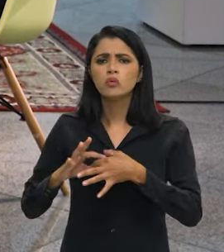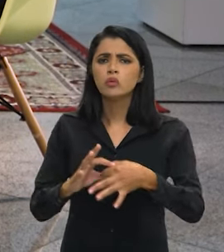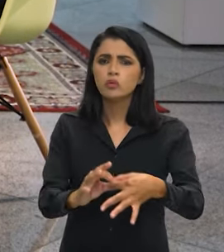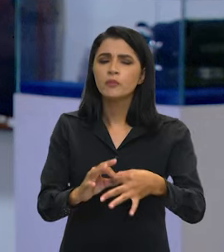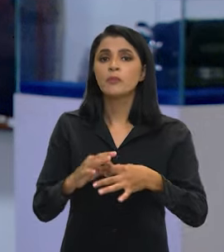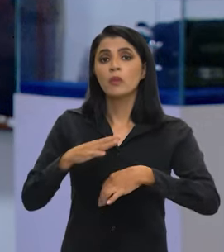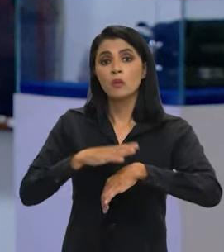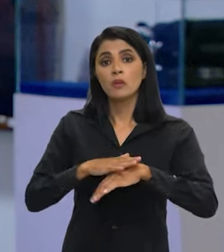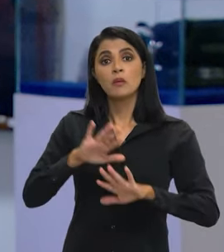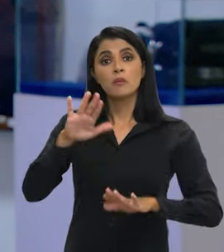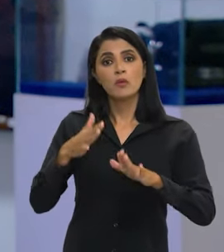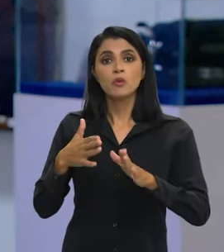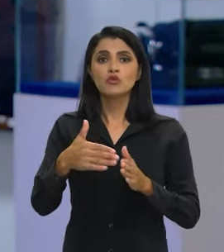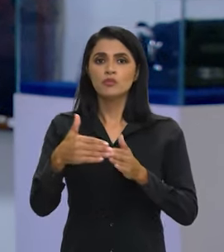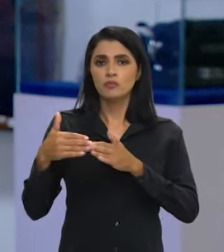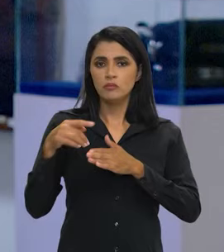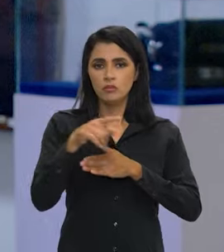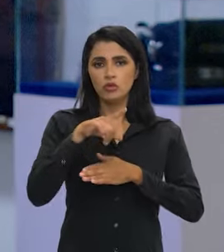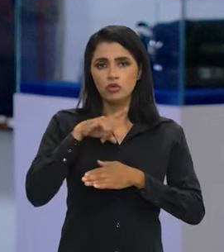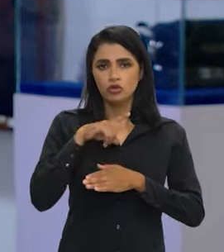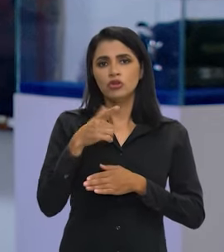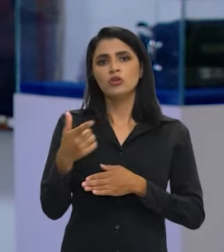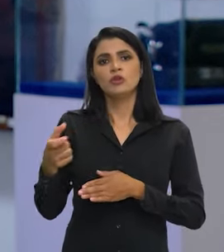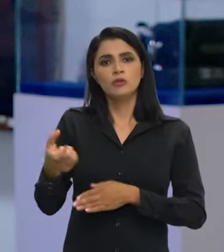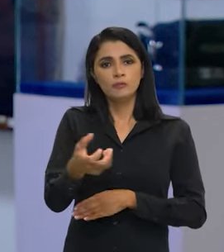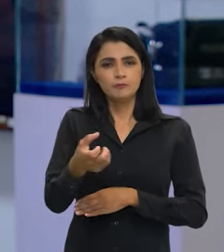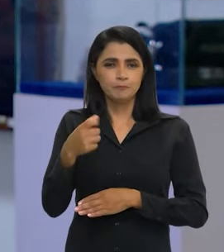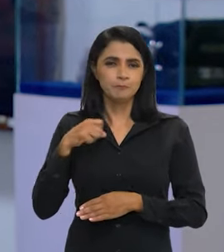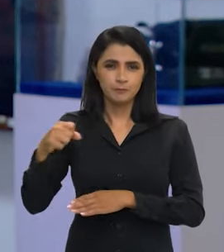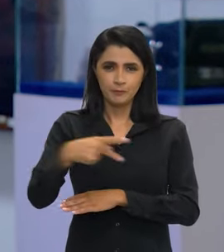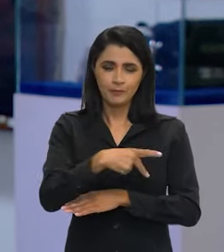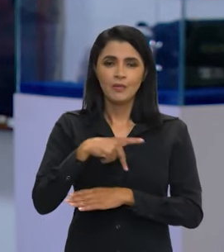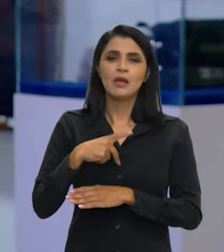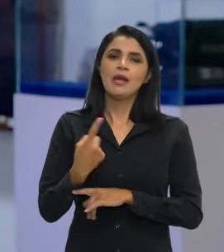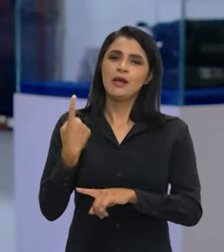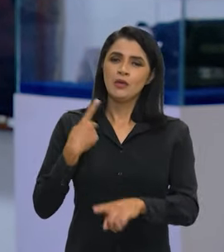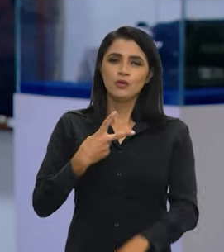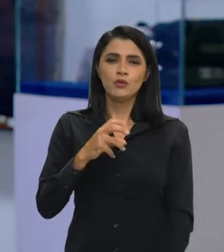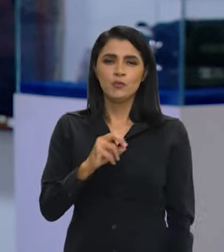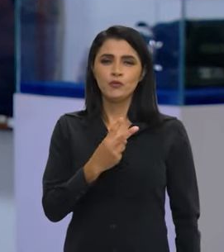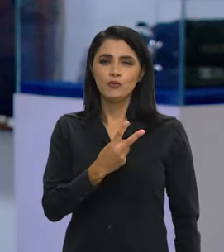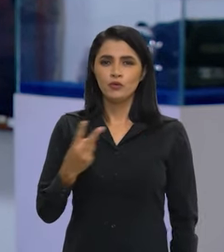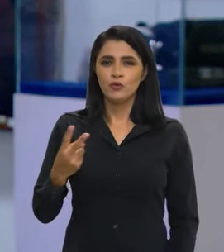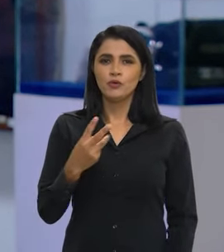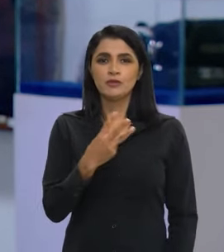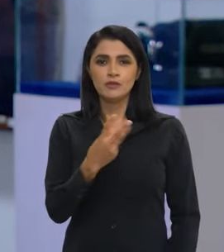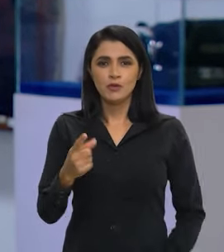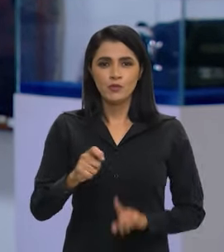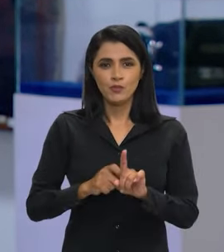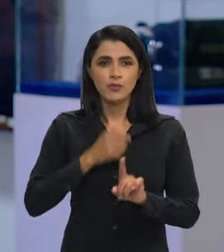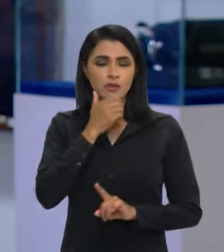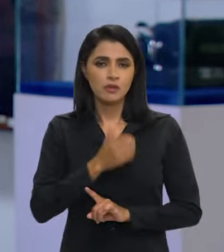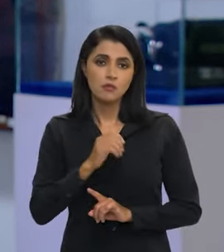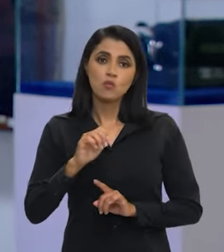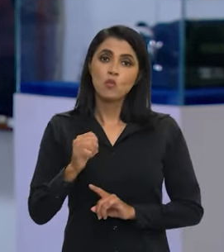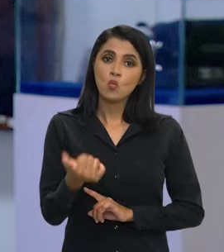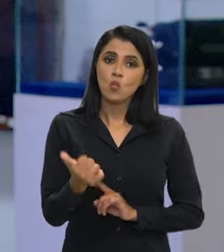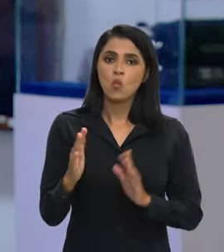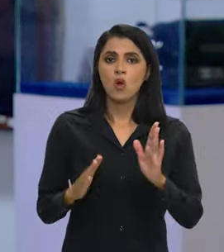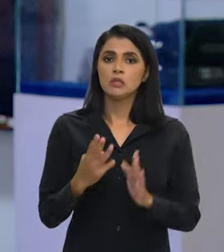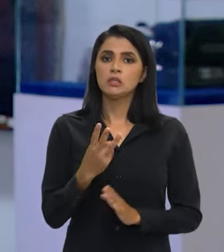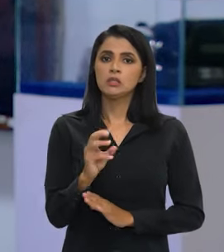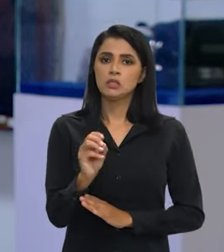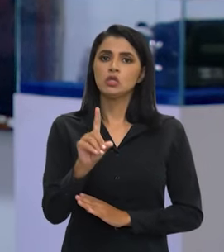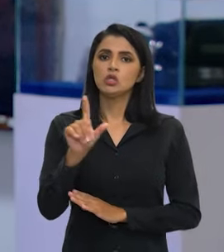Isso, o tempo médio de concessão que estava em 2022, 31 de dezembro, quase 80 dias e é a média, né?